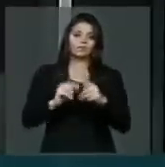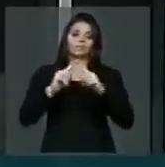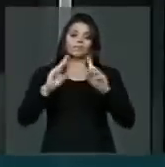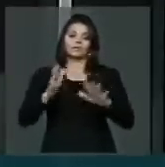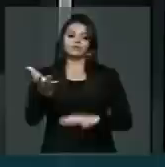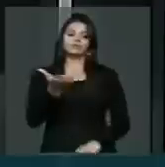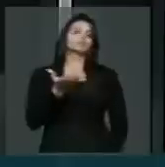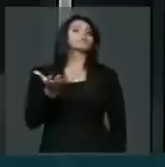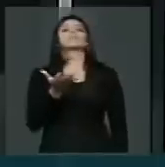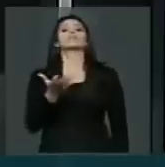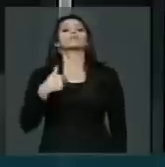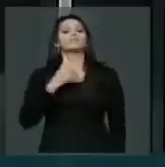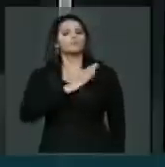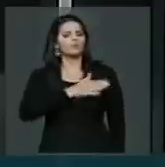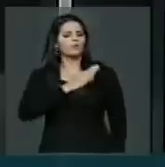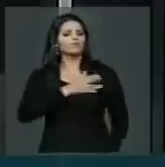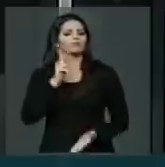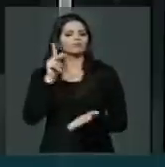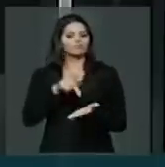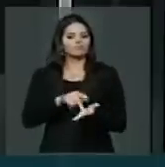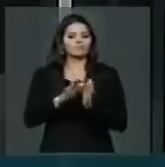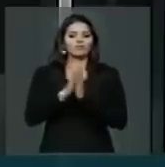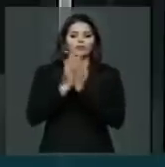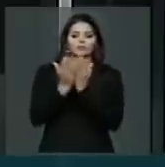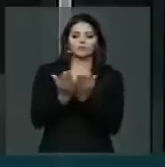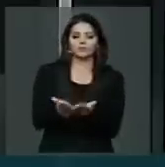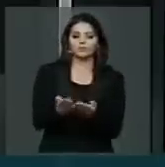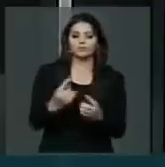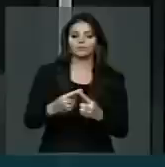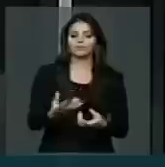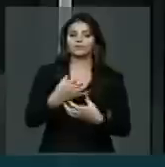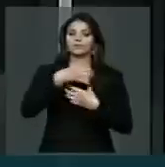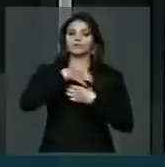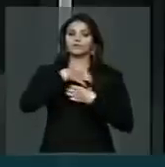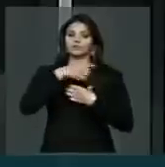gostaria muito, de coração, de abrir, porque é com sentimento,